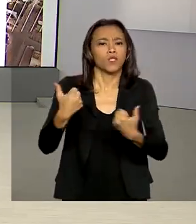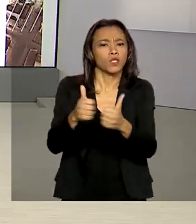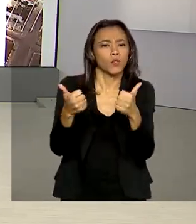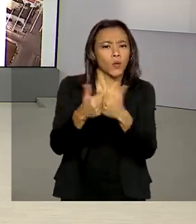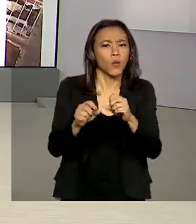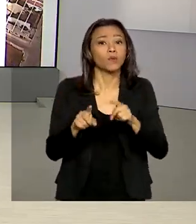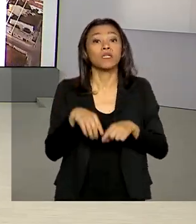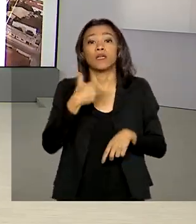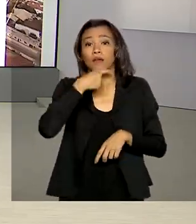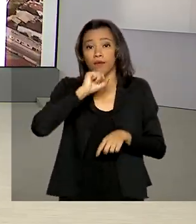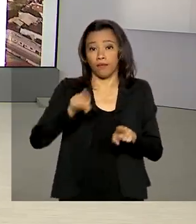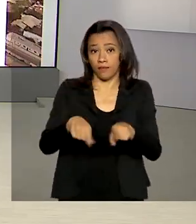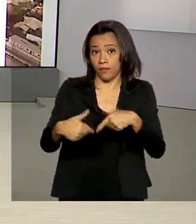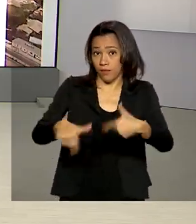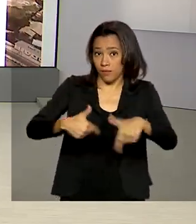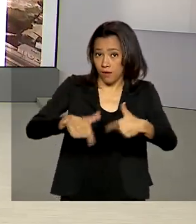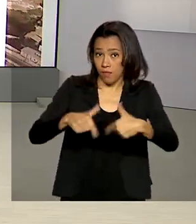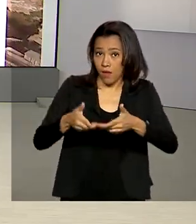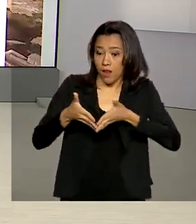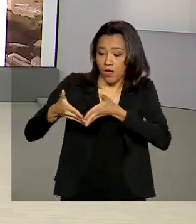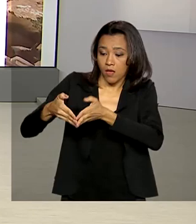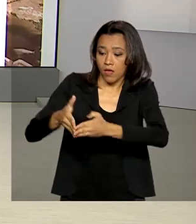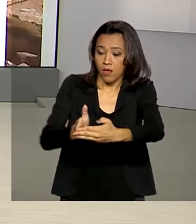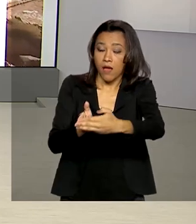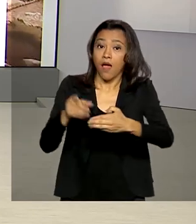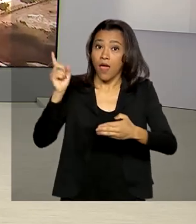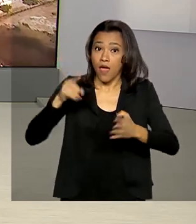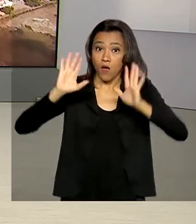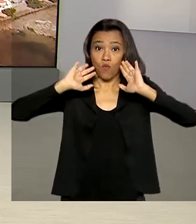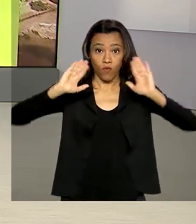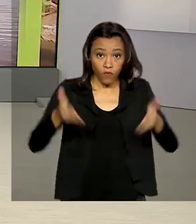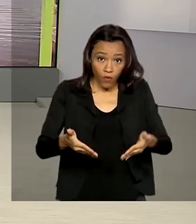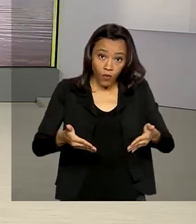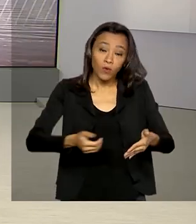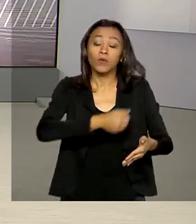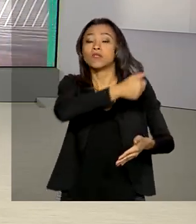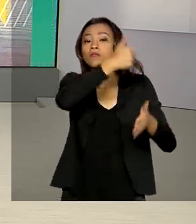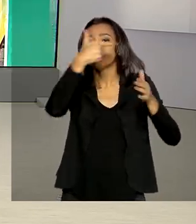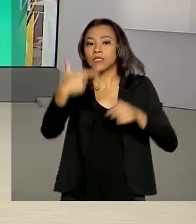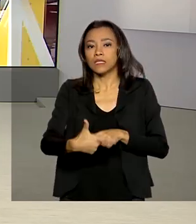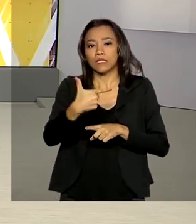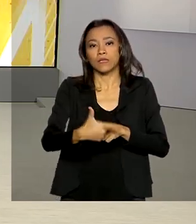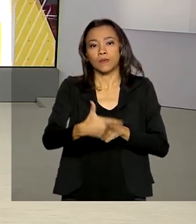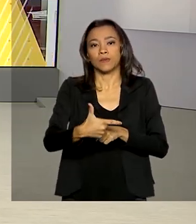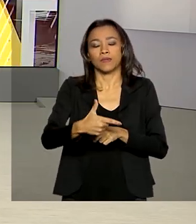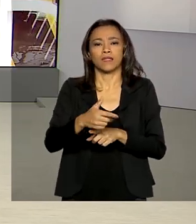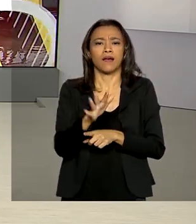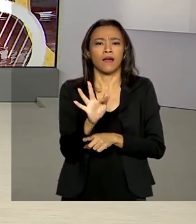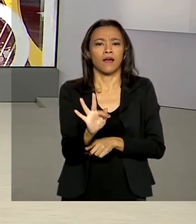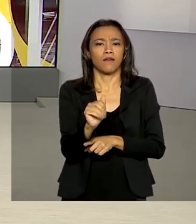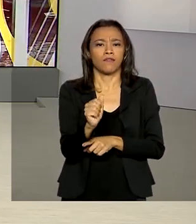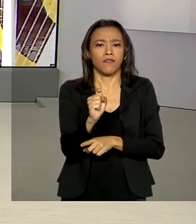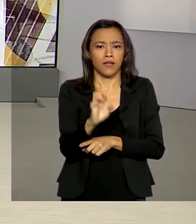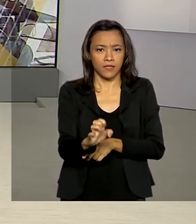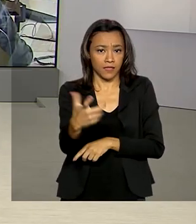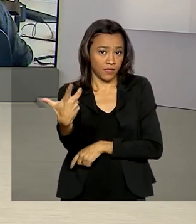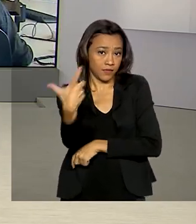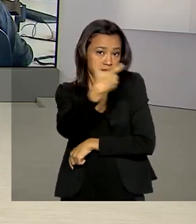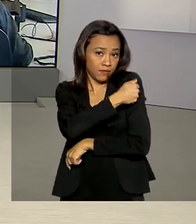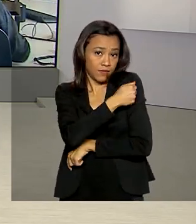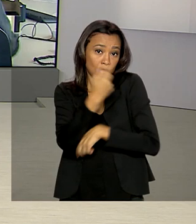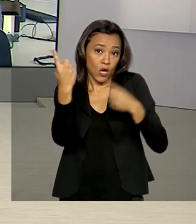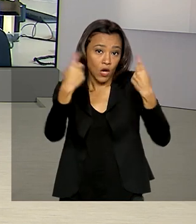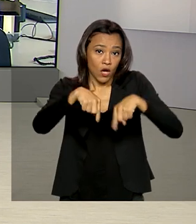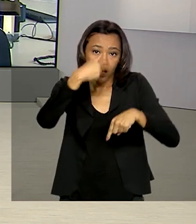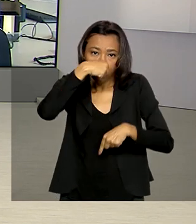trabalhadores portuários são agora o foco da segunda fase da campanha nacional contra a gripe, que começa esta semana. Vamos ao Rio de